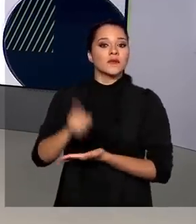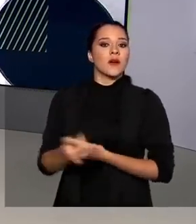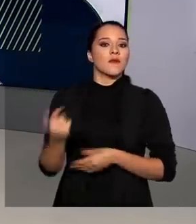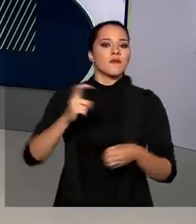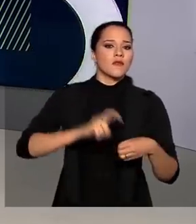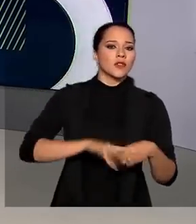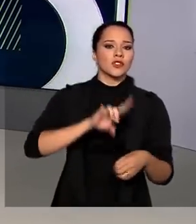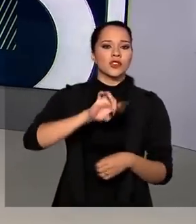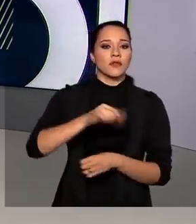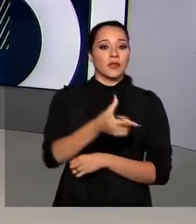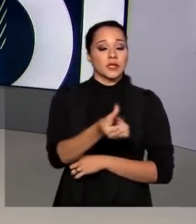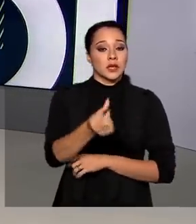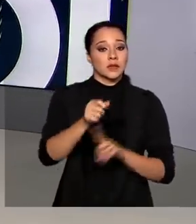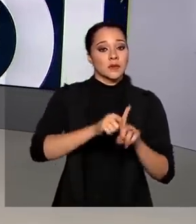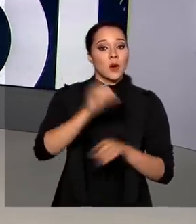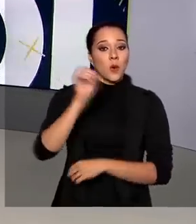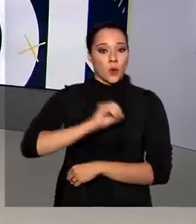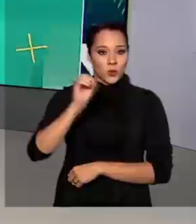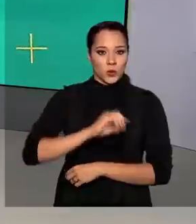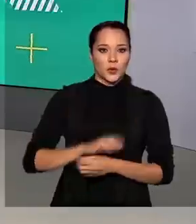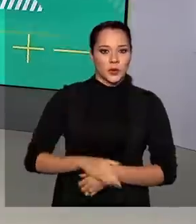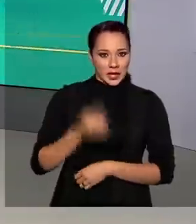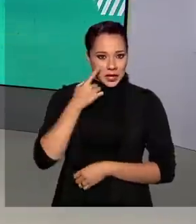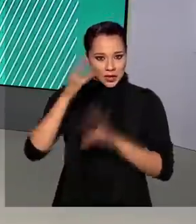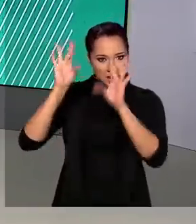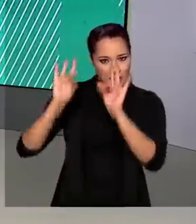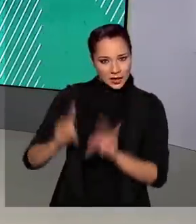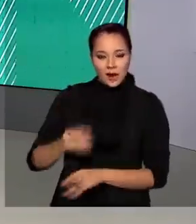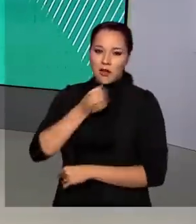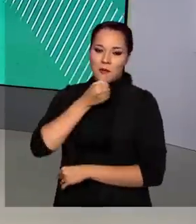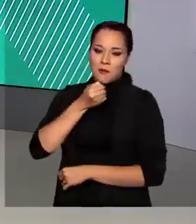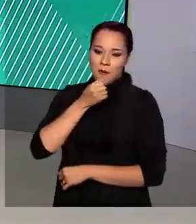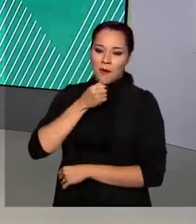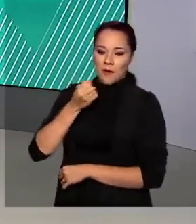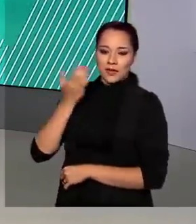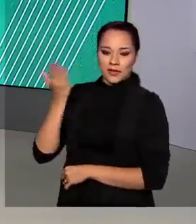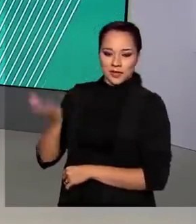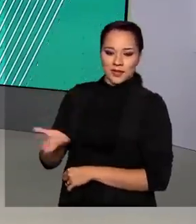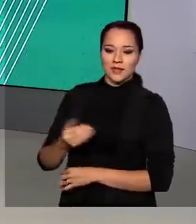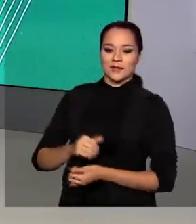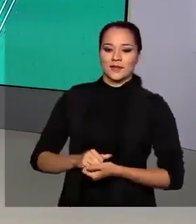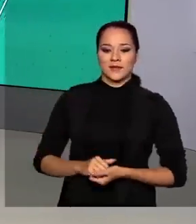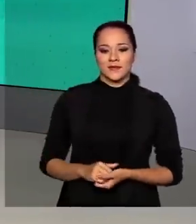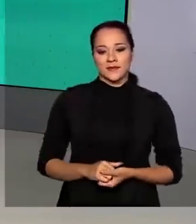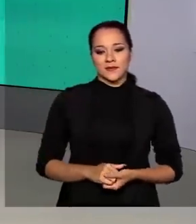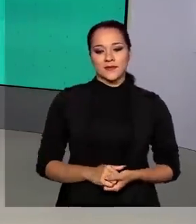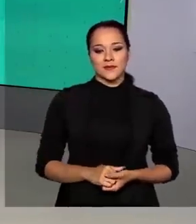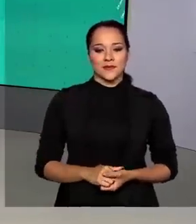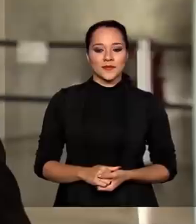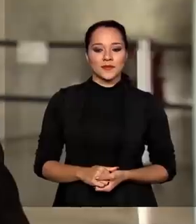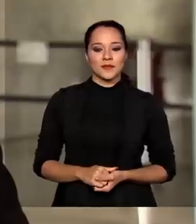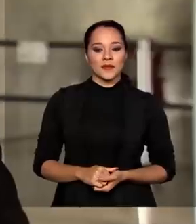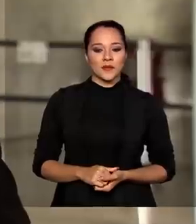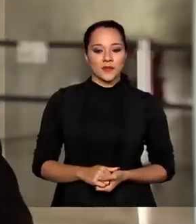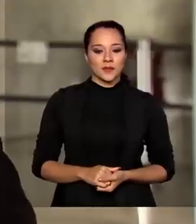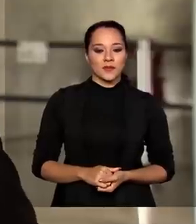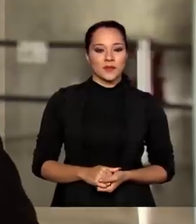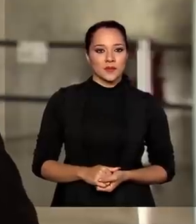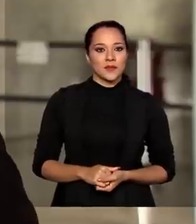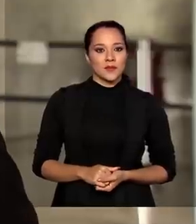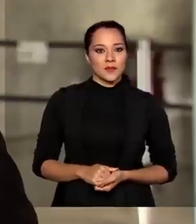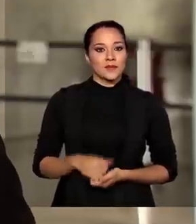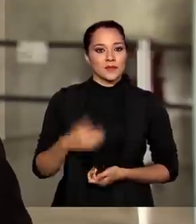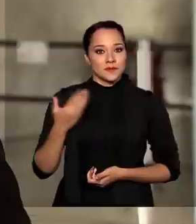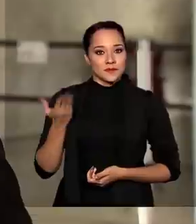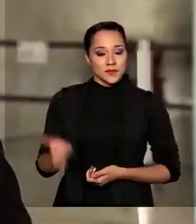retomadas no dia 26 de outubro. Quem tem os detalhes é o repórter Glauco de Queiroz. De